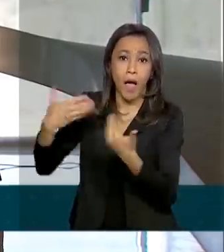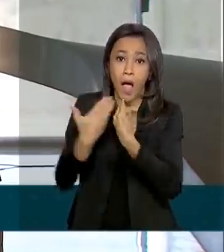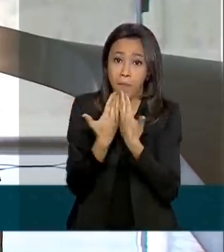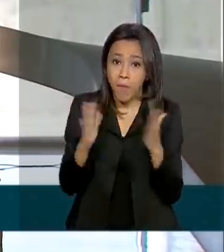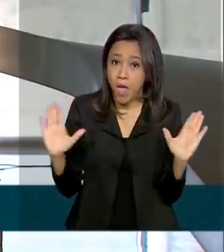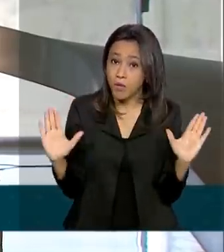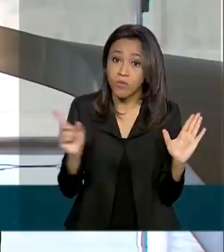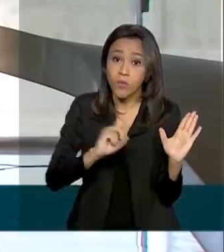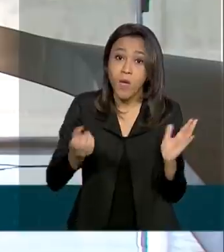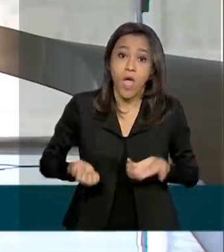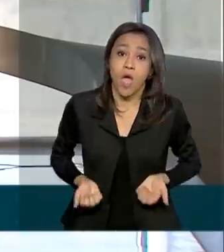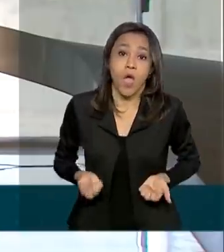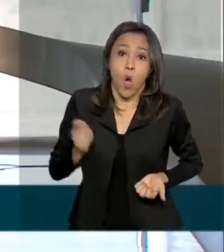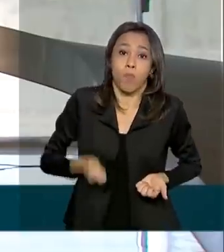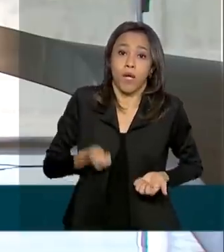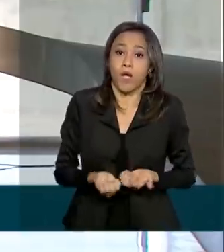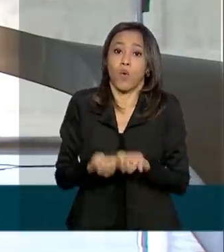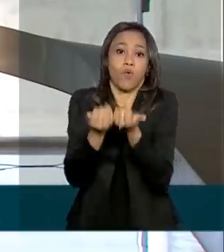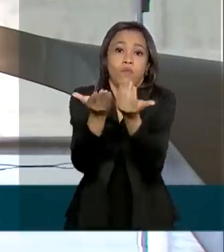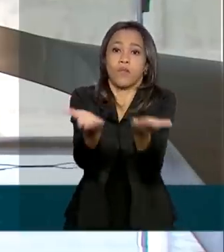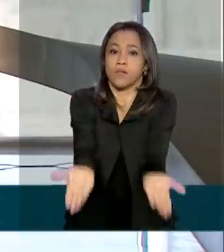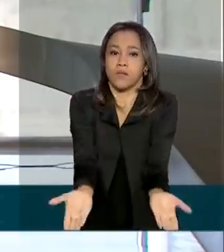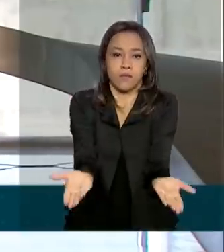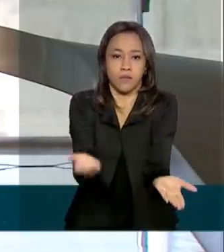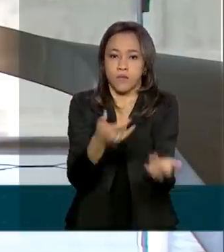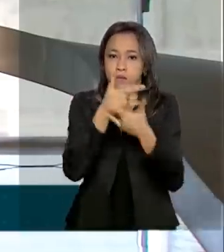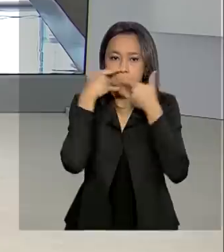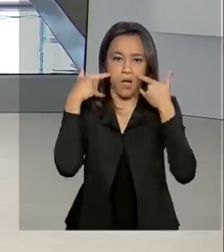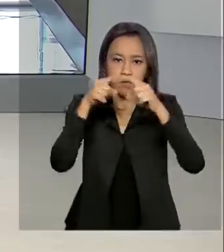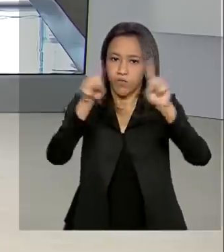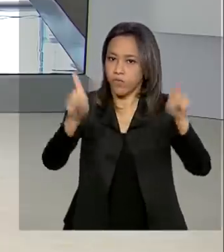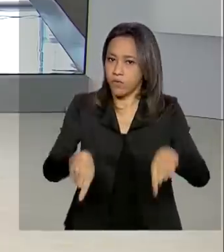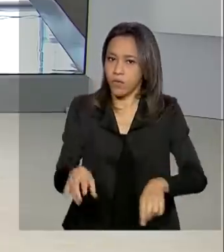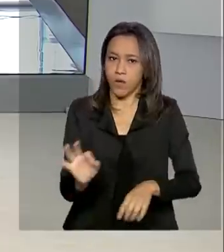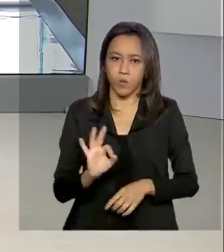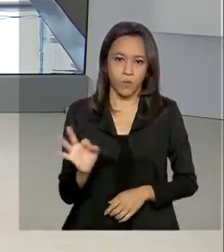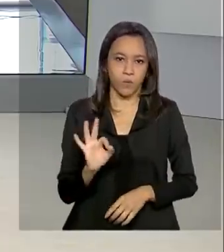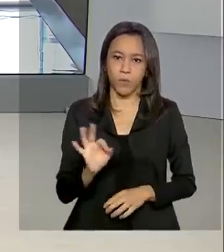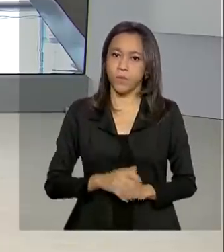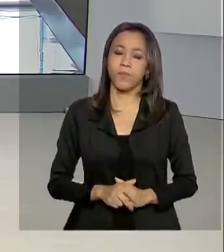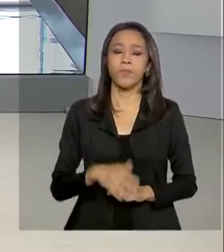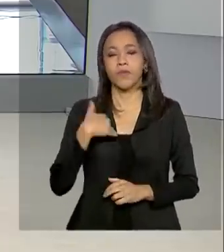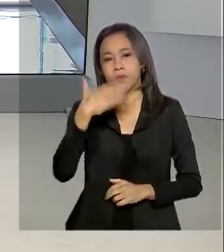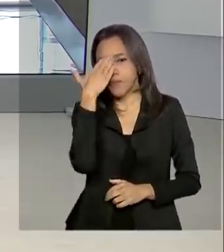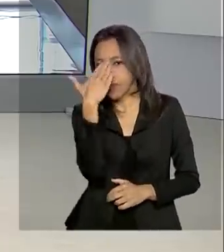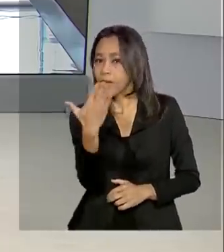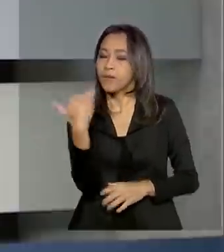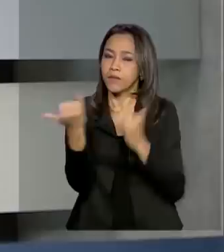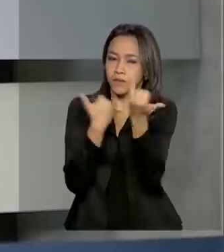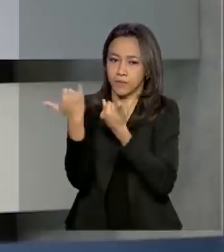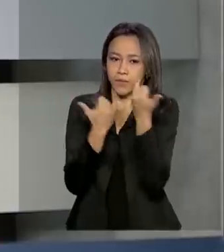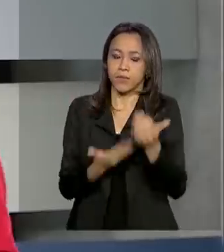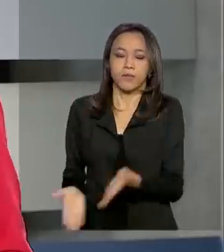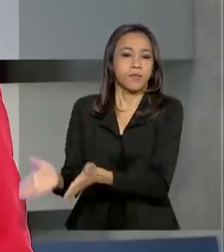oferecer máscaras aos seus funcionários. Ana. Obrigada pelas informações ao vivo, Luciana.